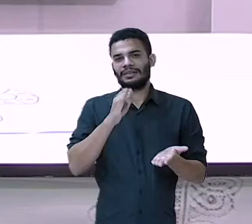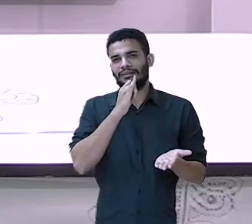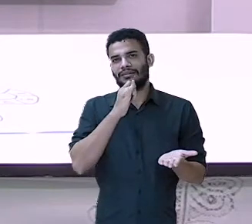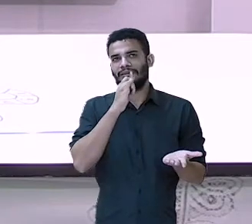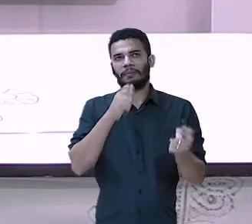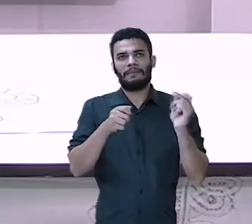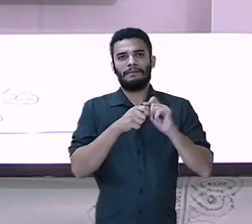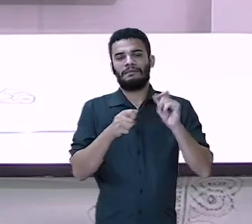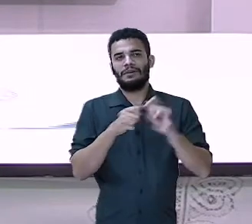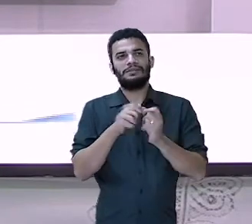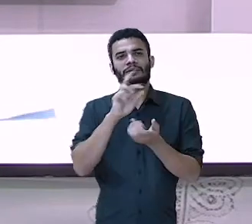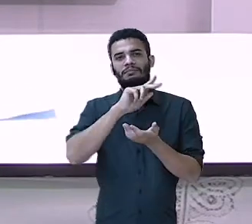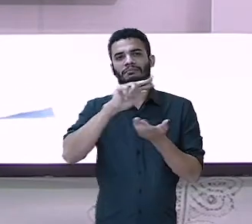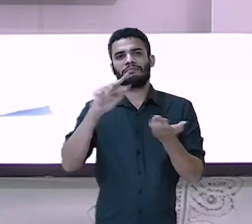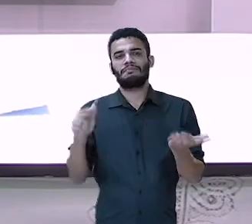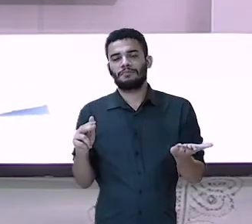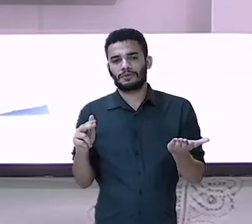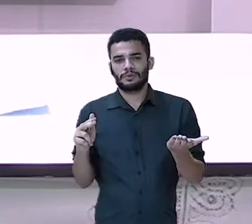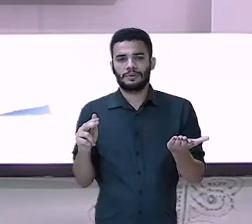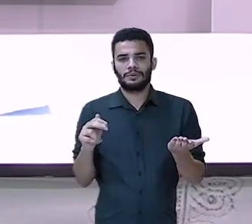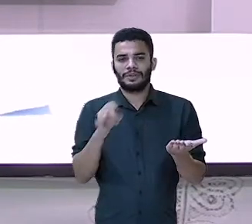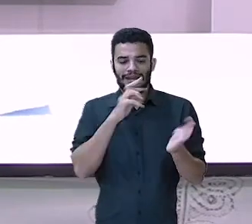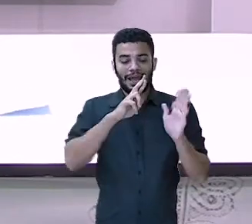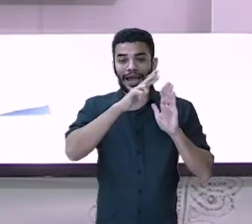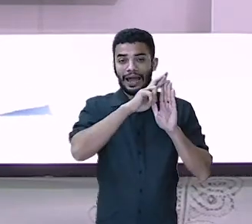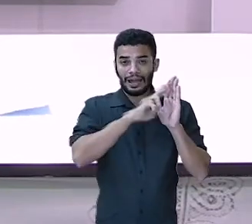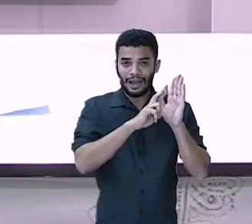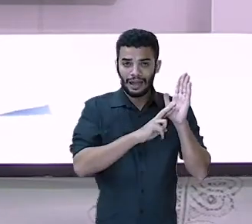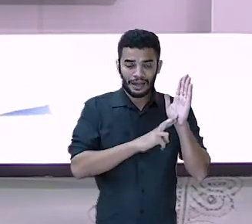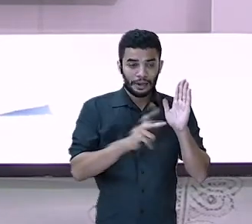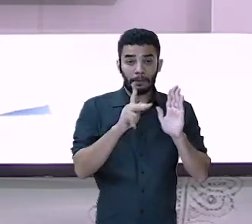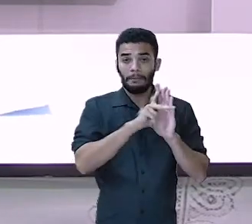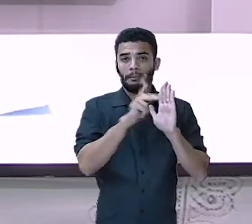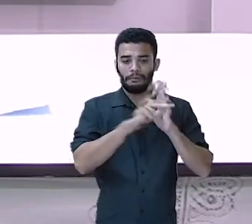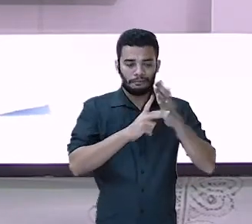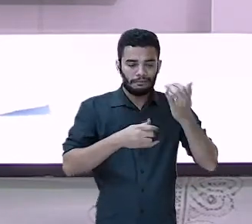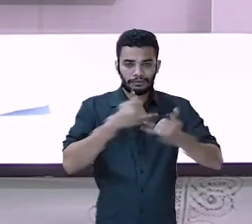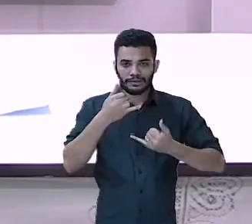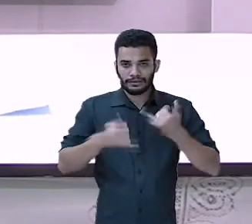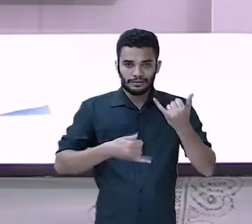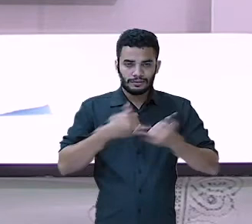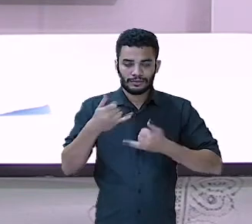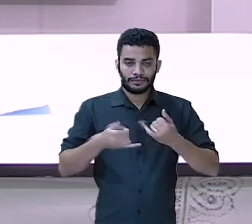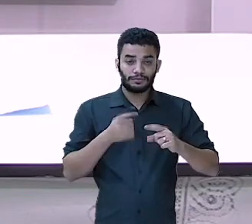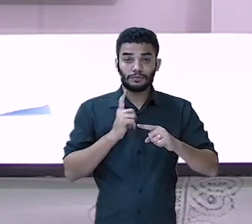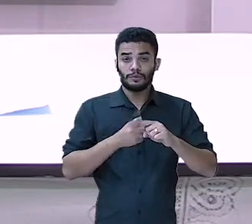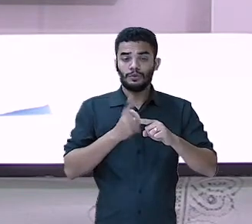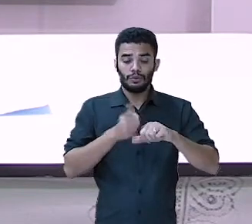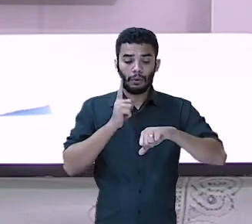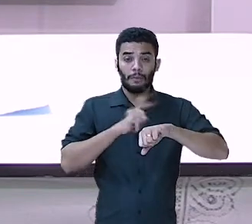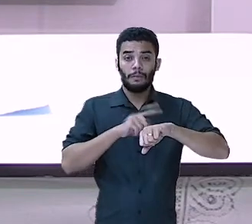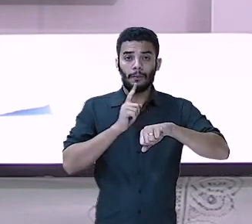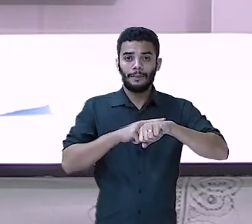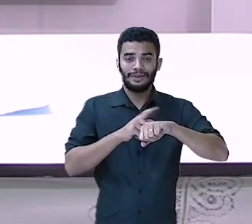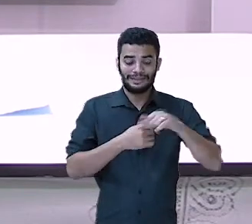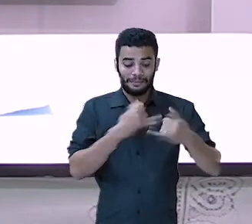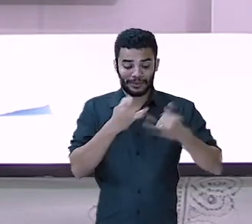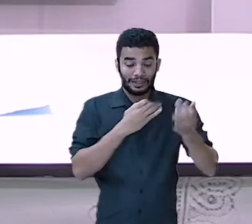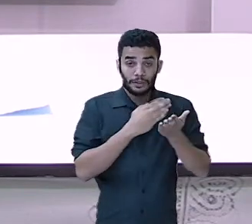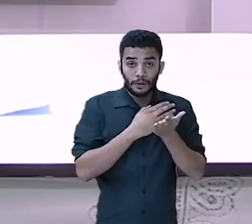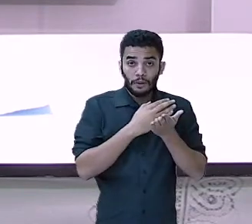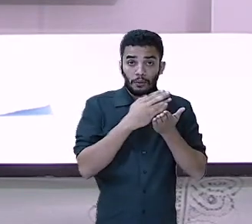algo ou alguma regra do jogo. Para no momento que a gente for iniciar,